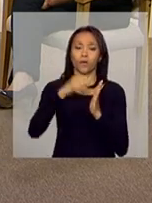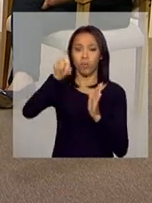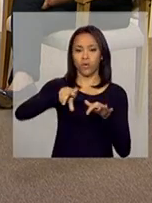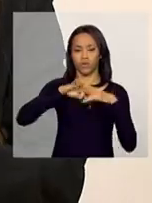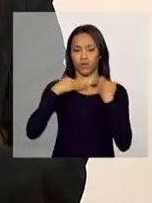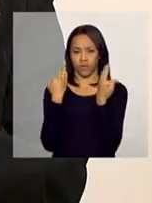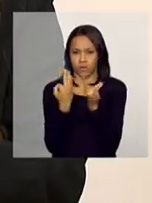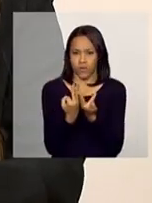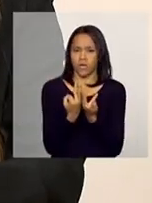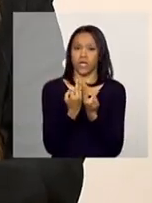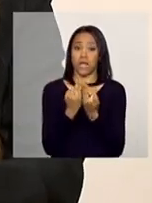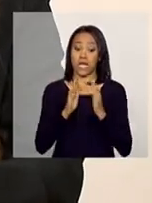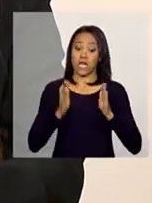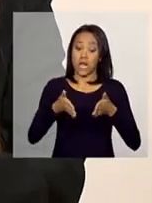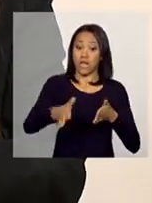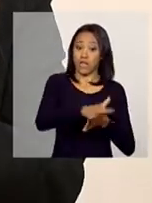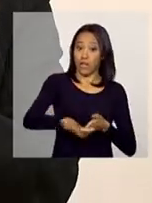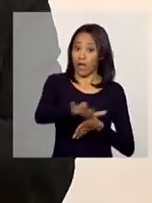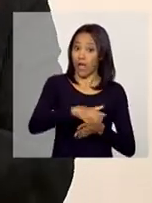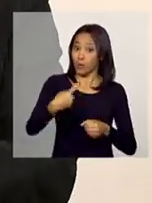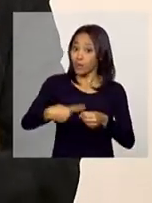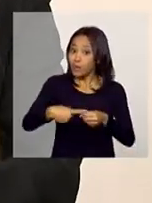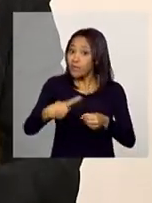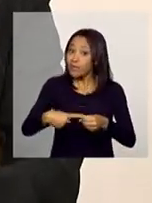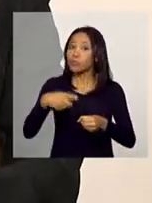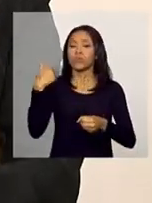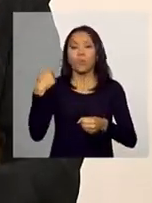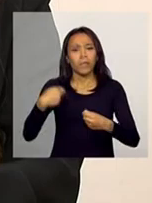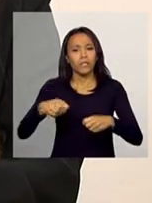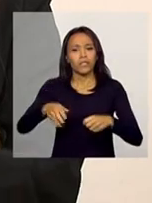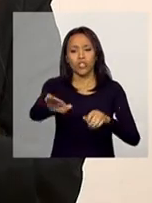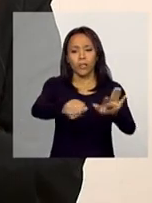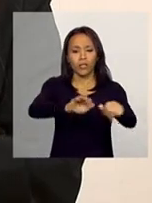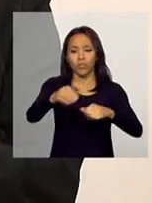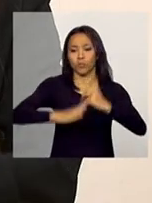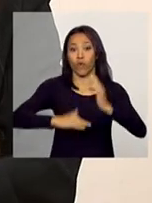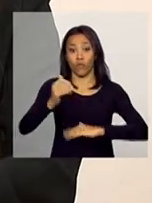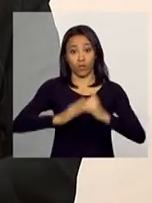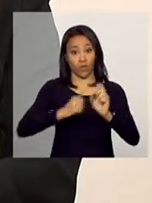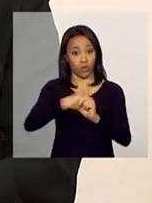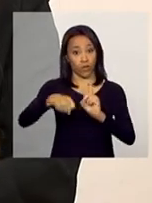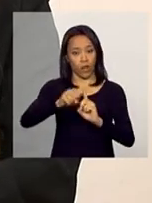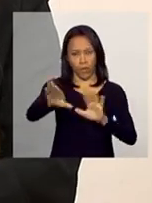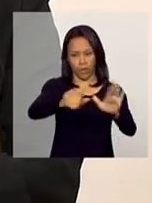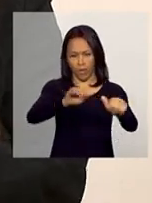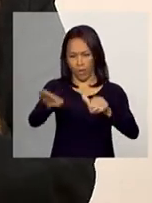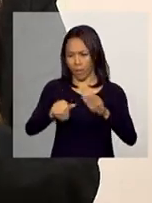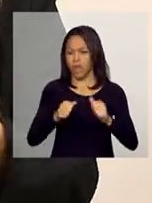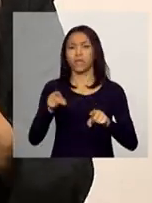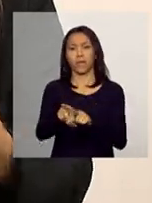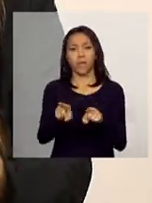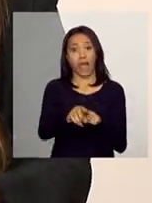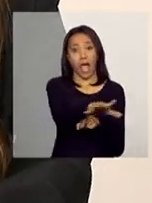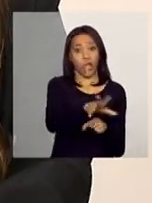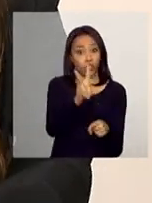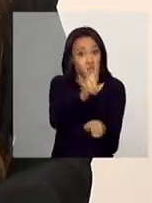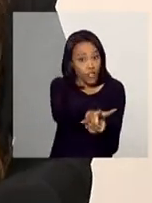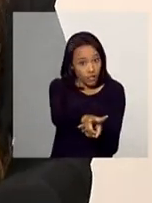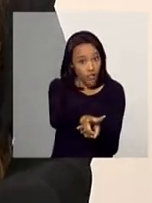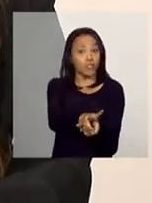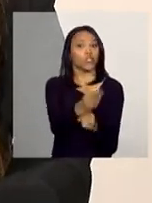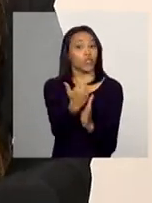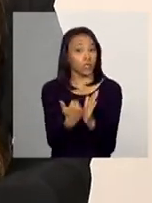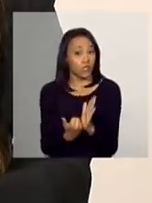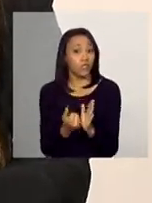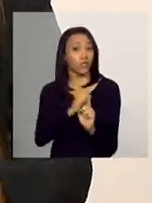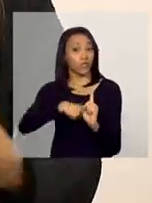Bolsa Família no âmbito do município, ele se reúna com a área de assistência social, a área de vigilância socioassistencial, que vai se reunir com a área